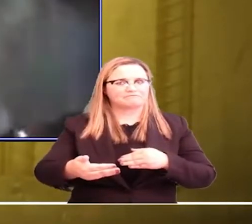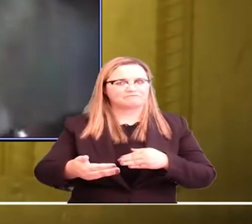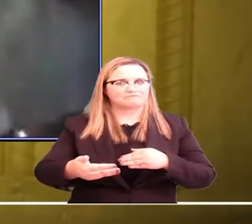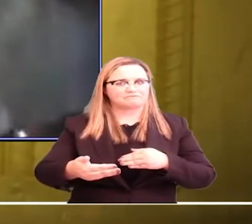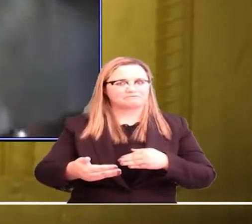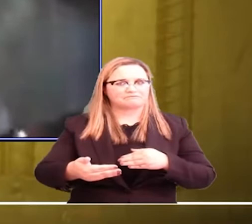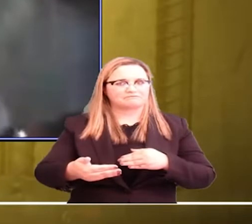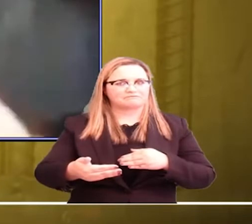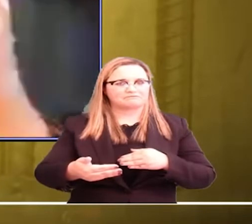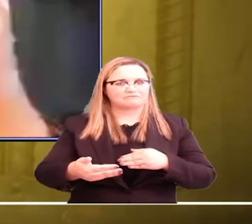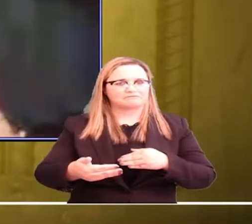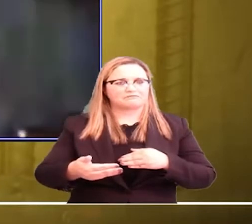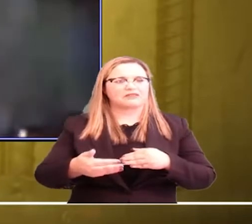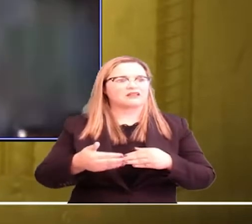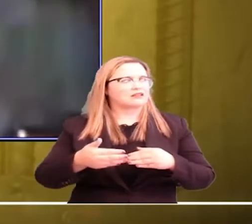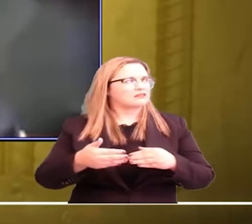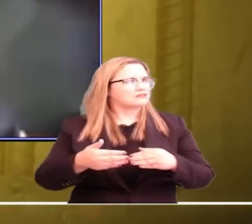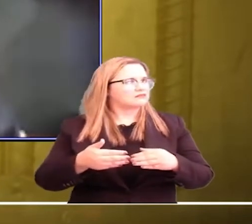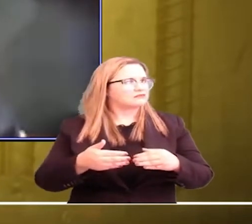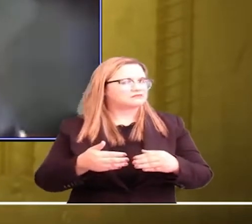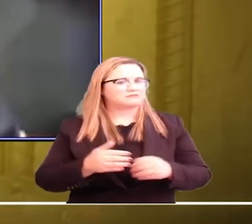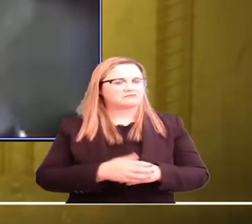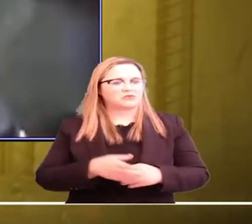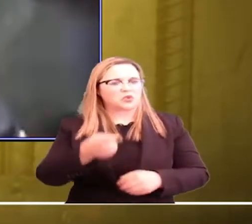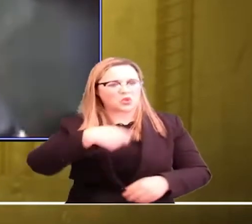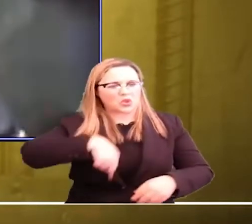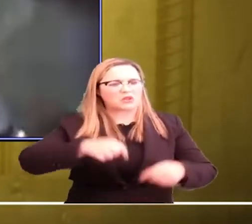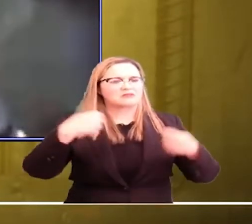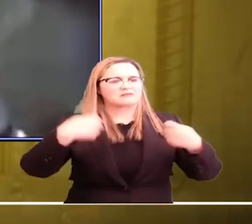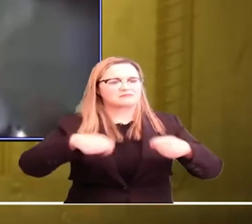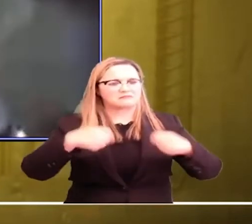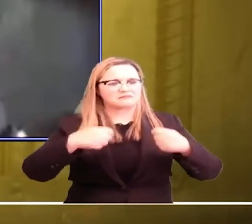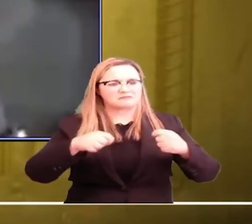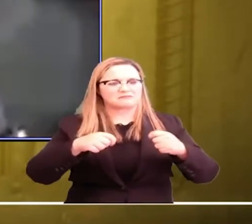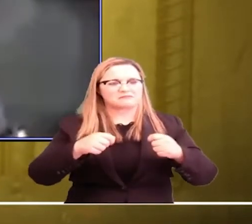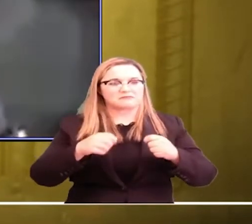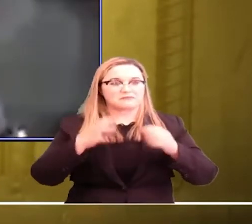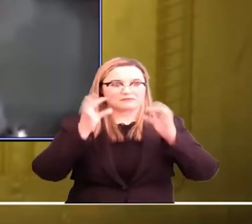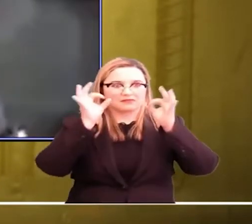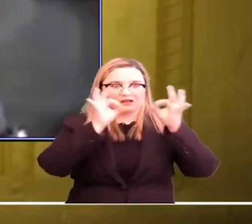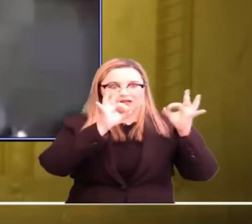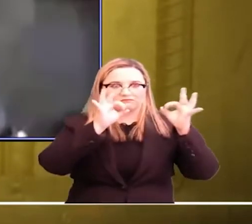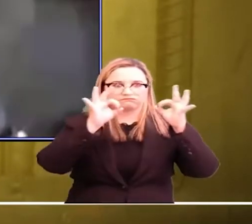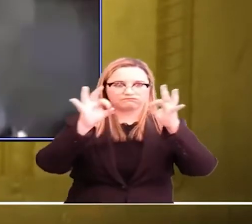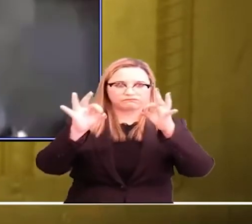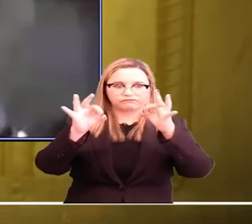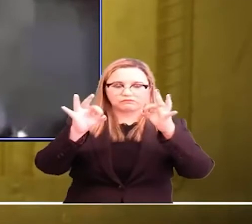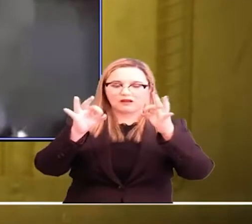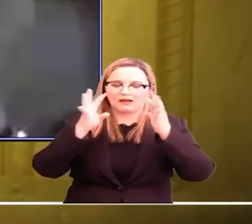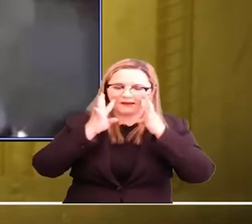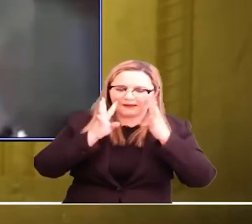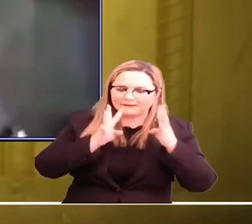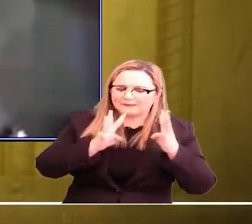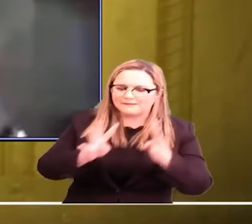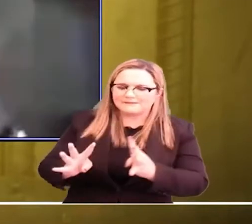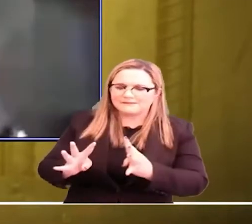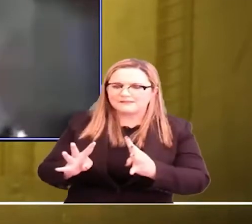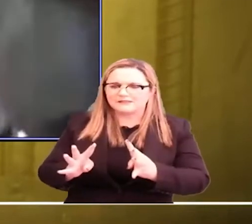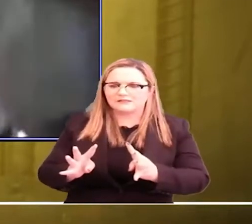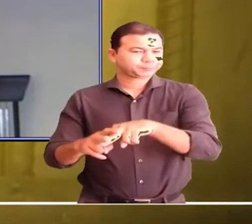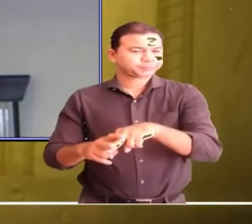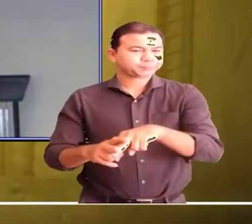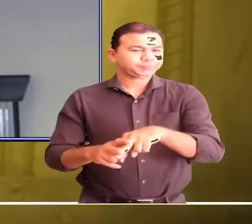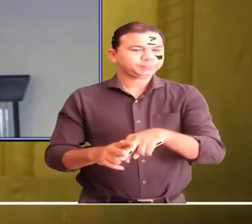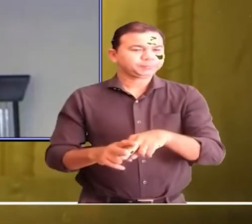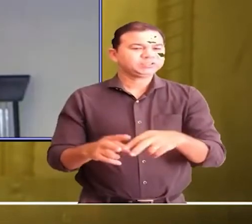logo, nós precisamos deitar os nossos olhos sobre esse sistema